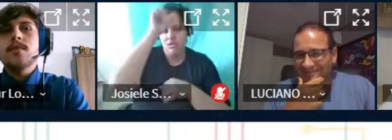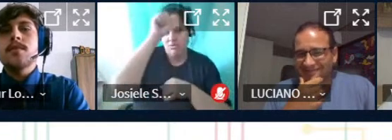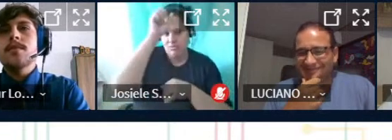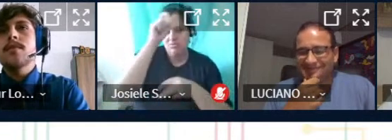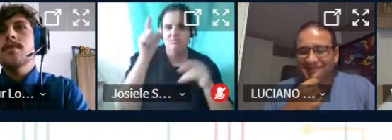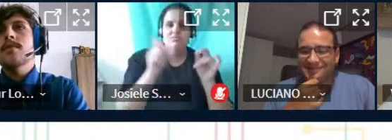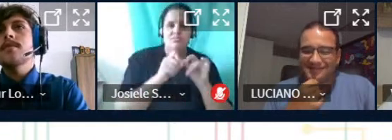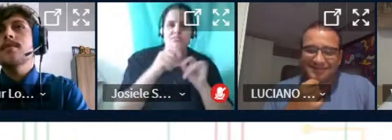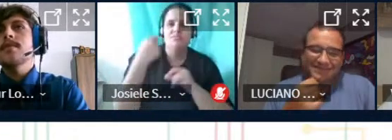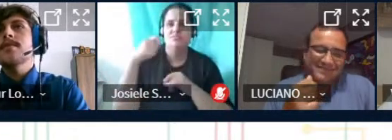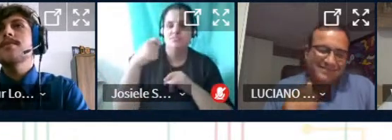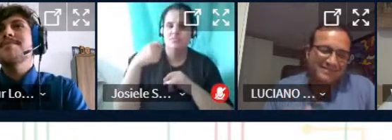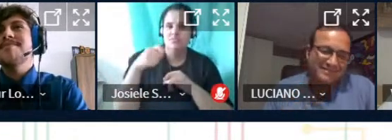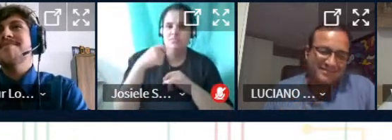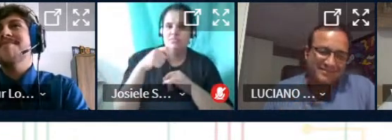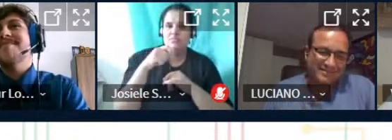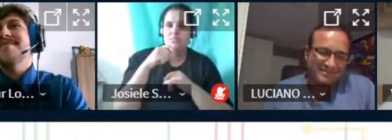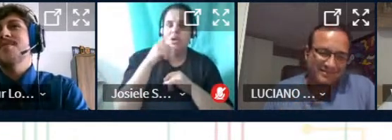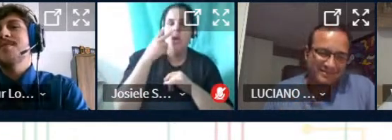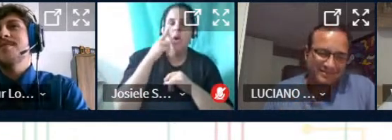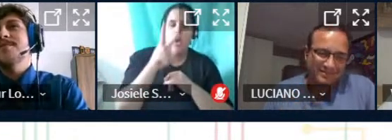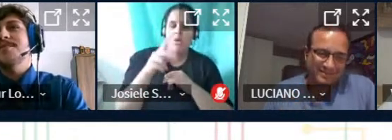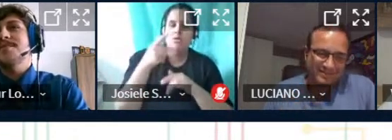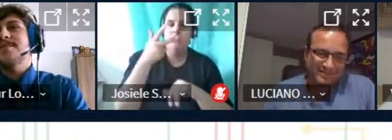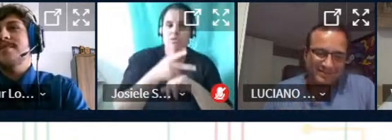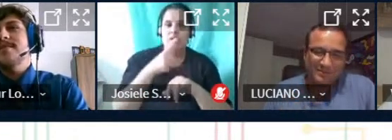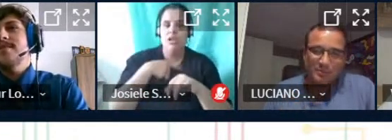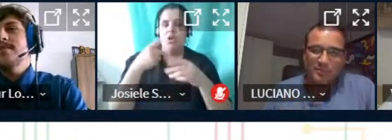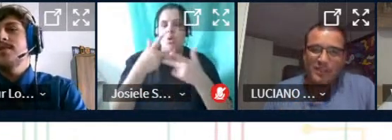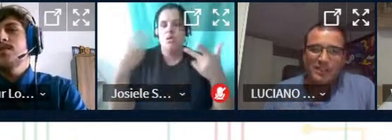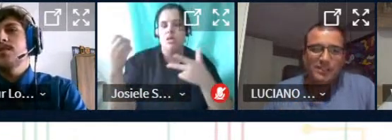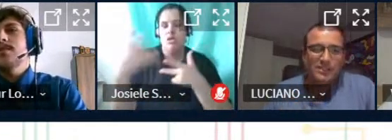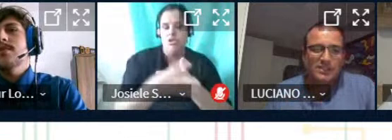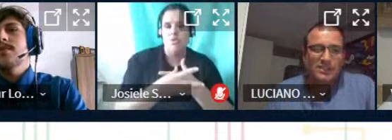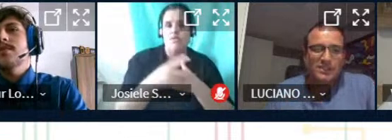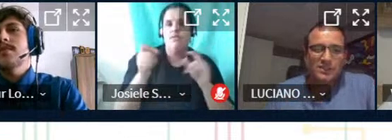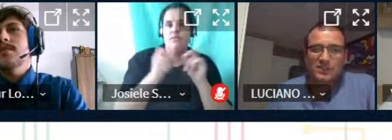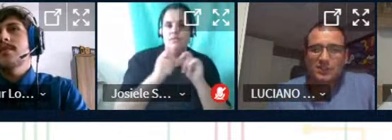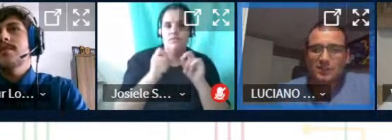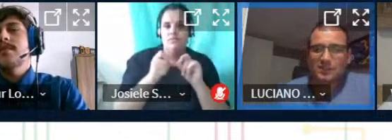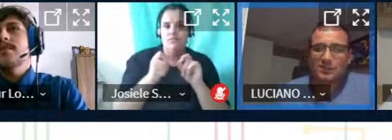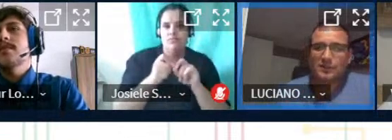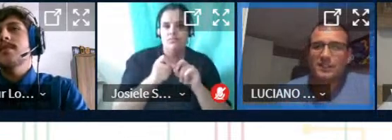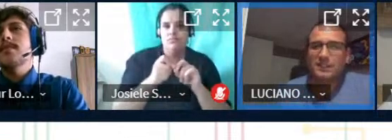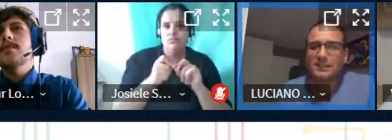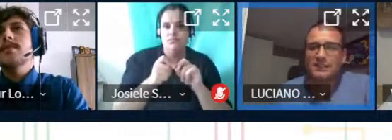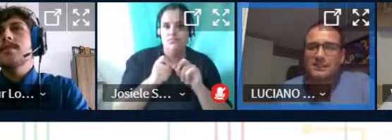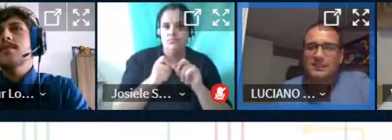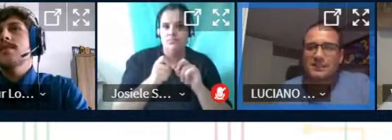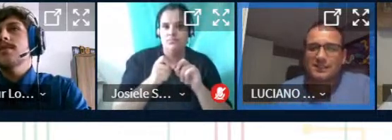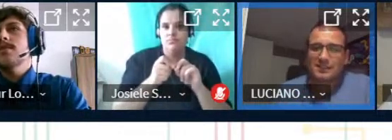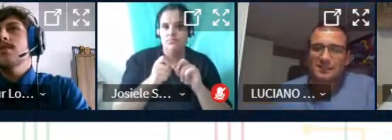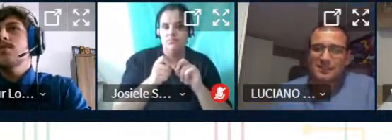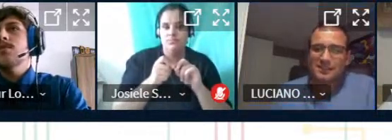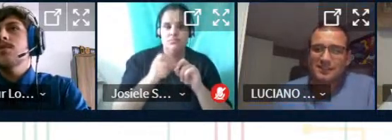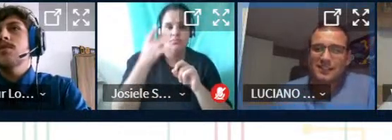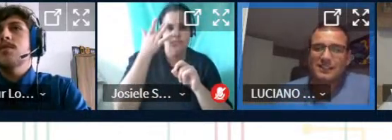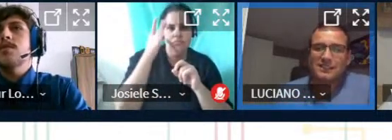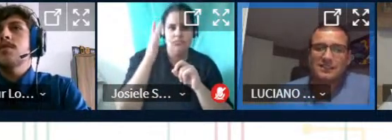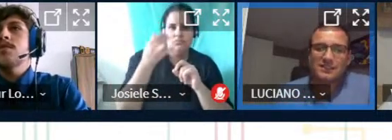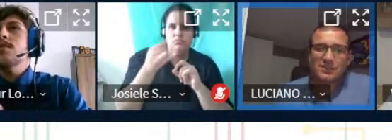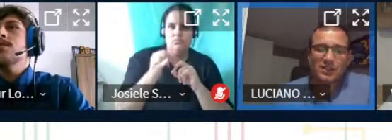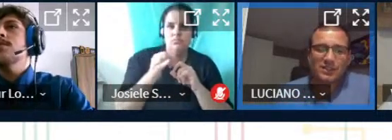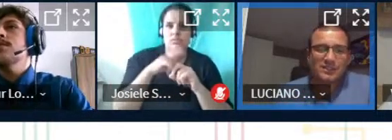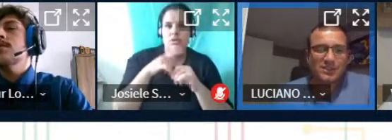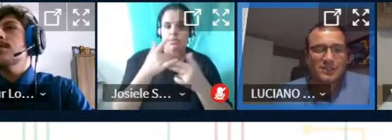fazer com certeza cada vez que se olha um vídeo tem algo novo que a gente pode vir a fazer a quarta manifestação fala